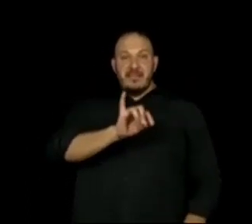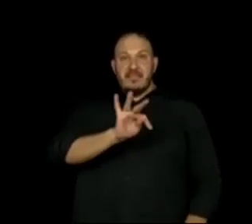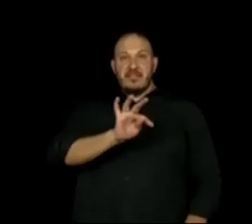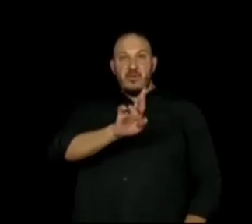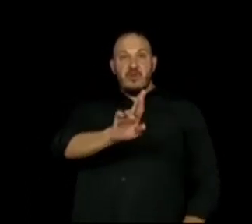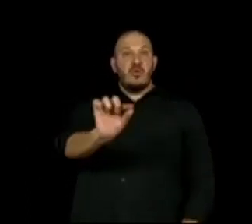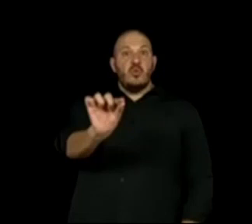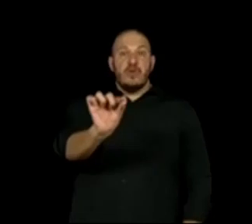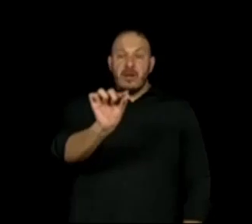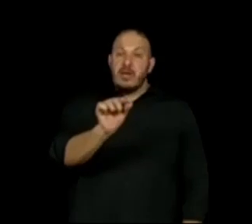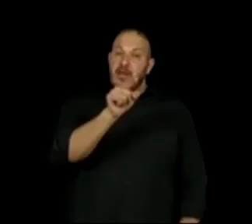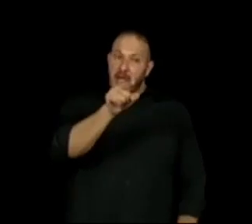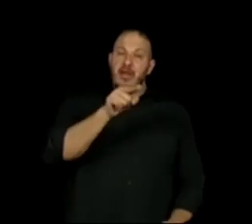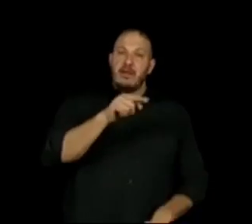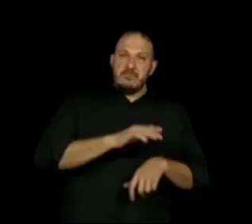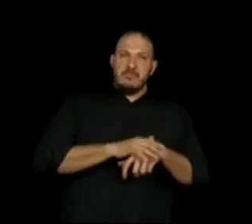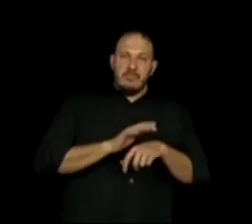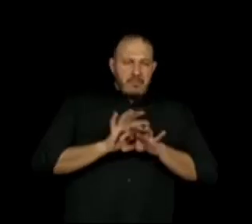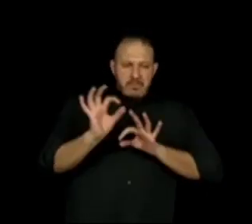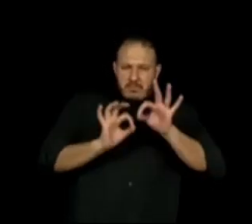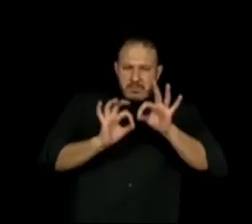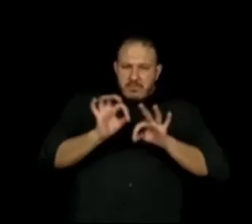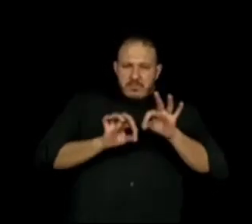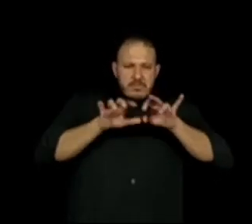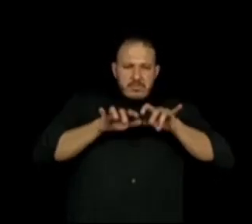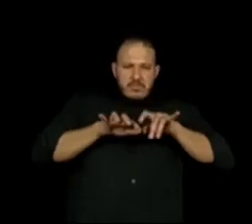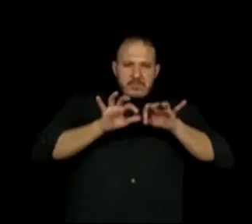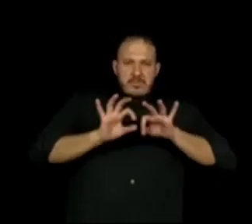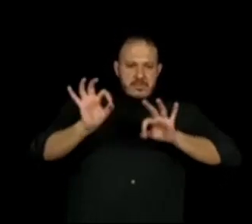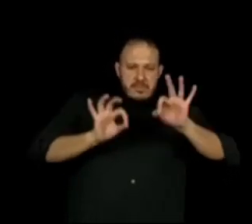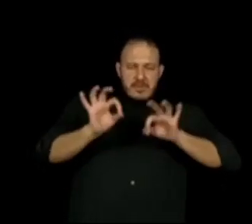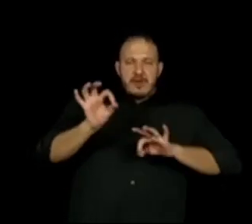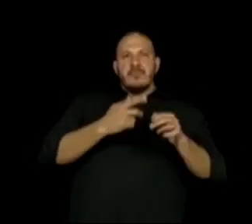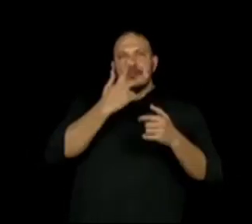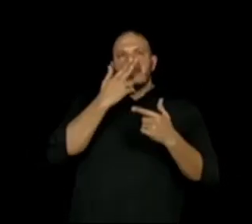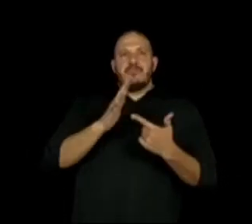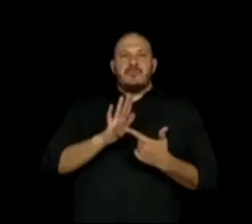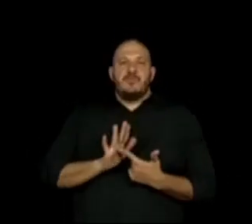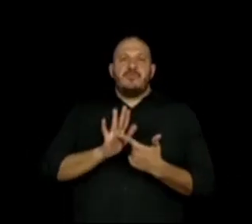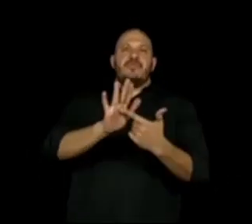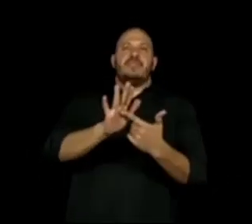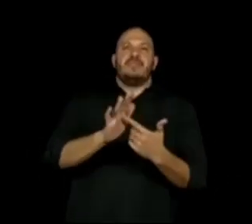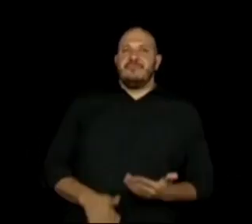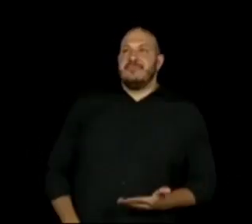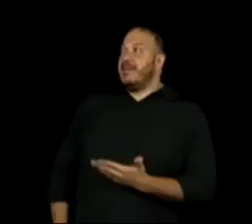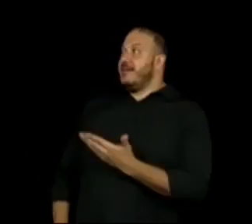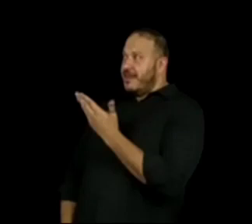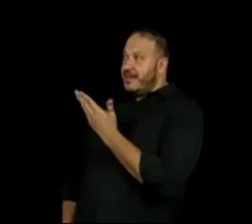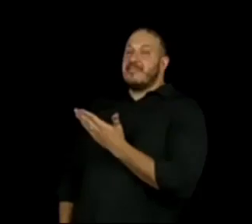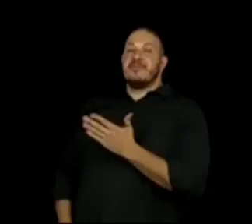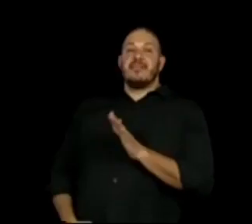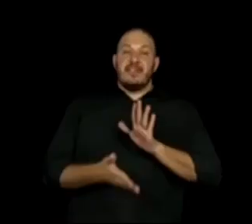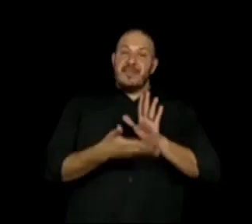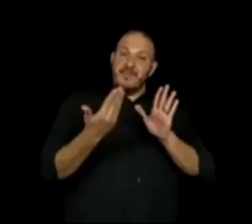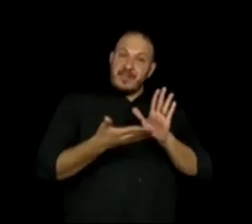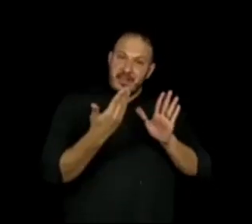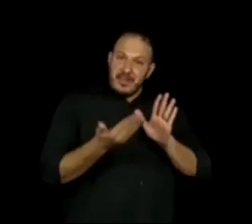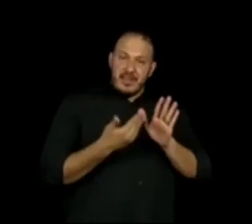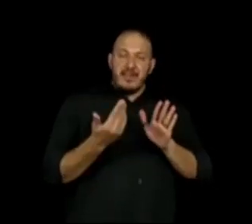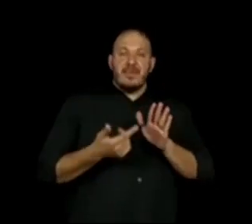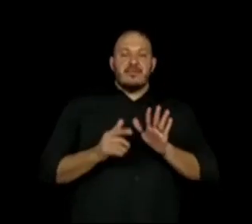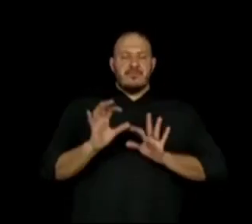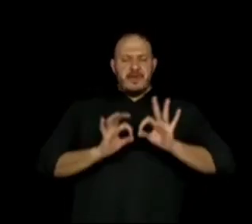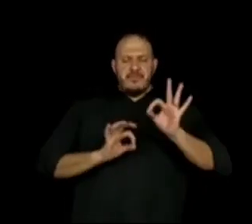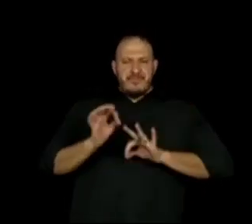justamente a nota do editor é onde tem a apresentação da revista. Essa revista digital é produto da finalização